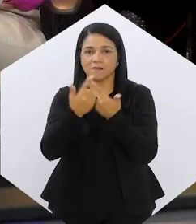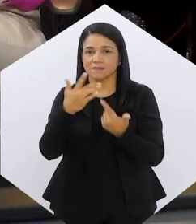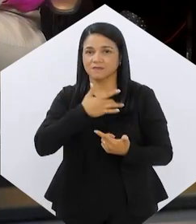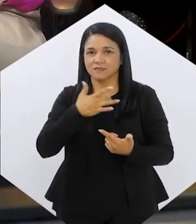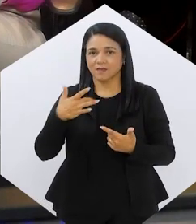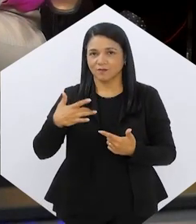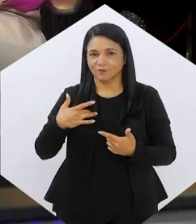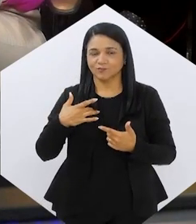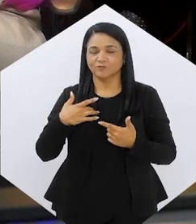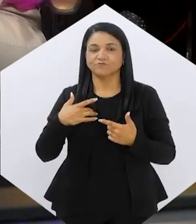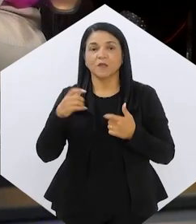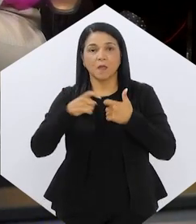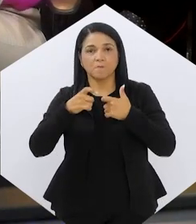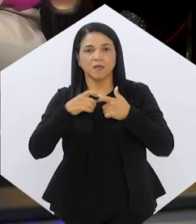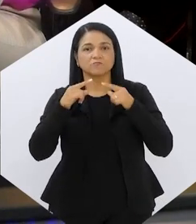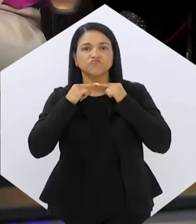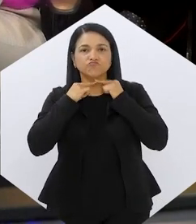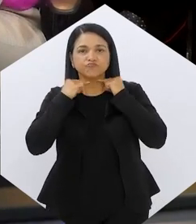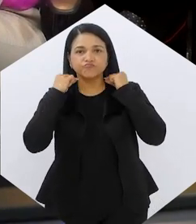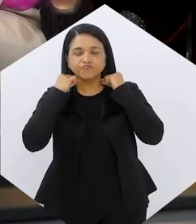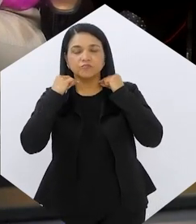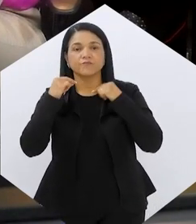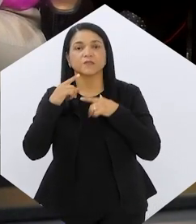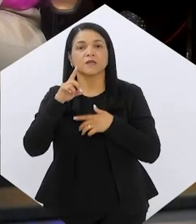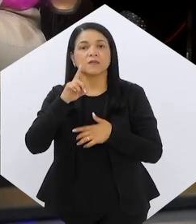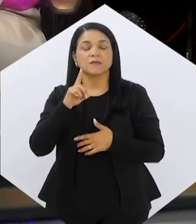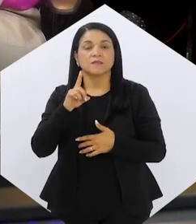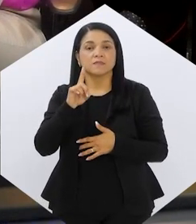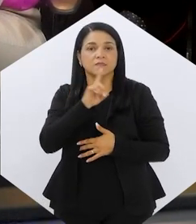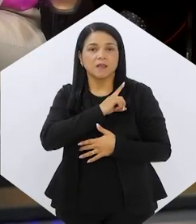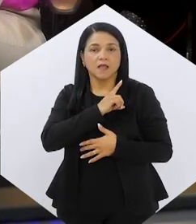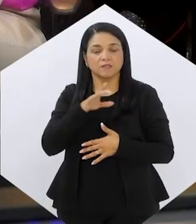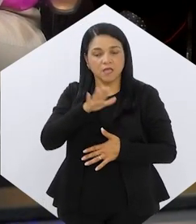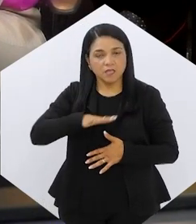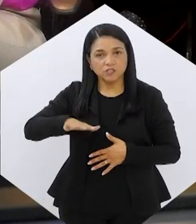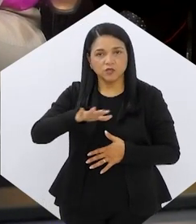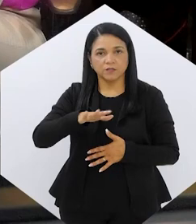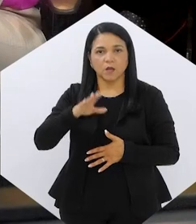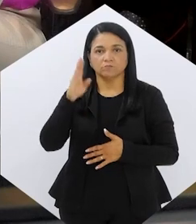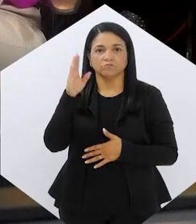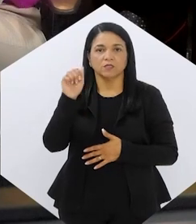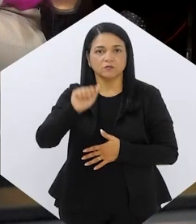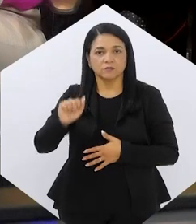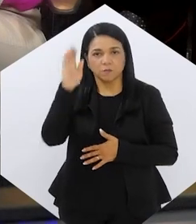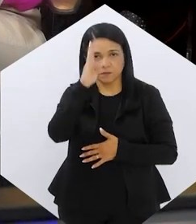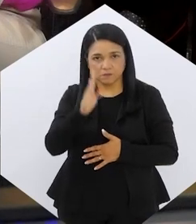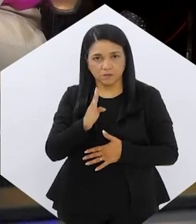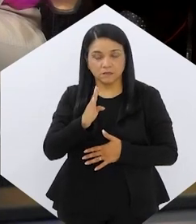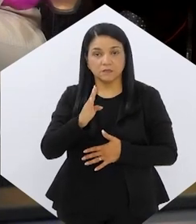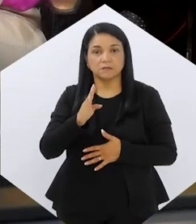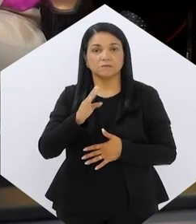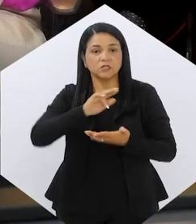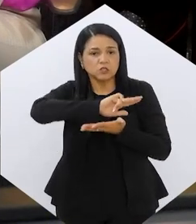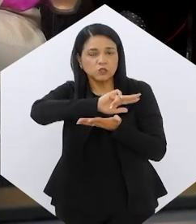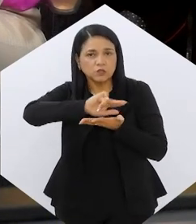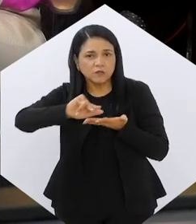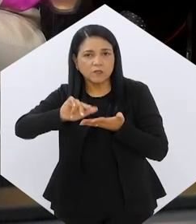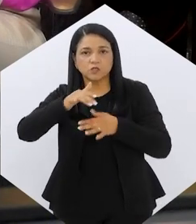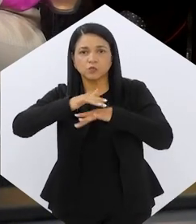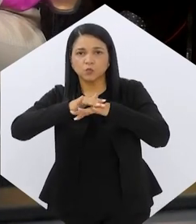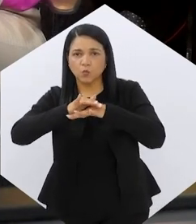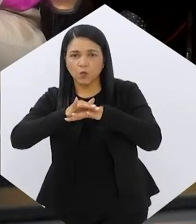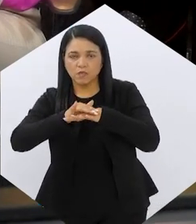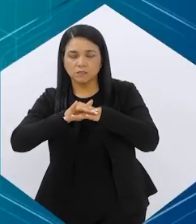endocrinologista delegada regional da Associação Brasileira para o Estudo da Obesidade e Síndrome Metabólica no Rio de Janeiro,